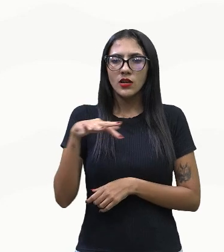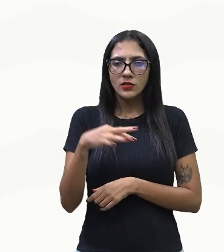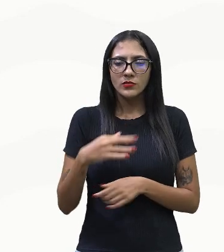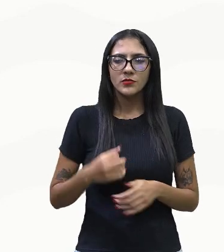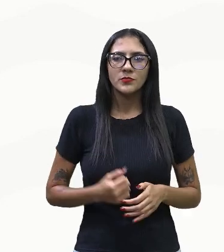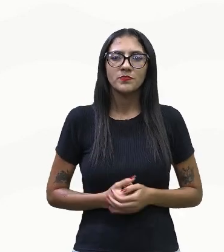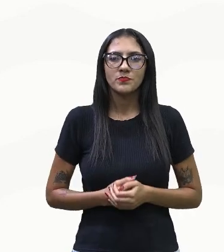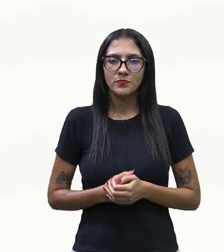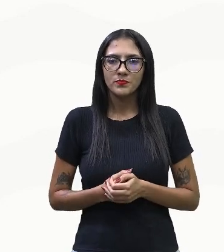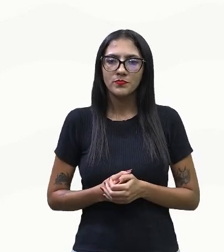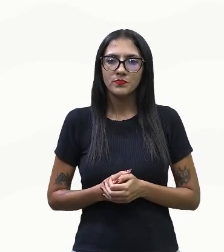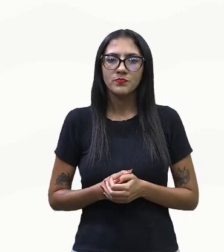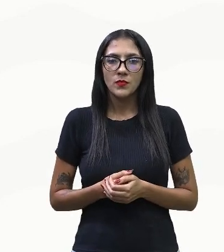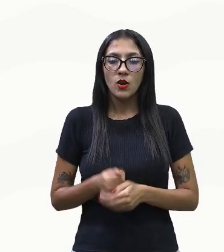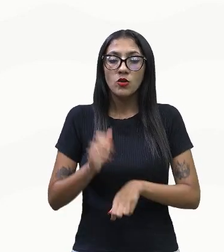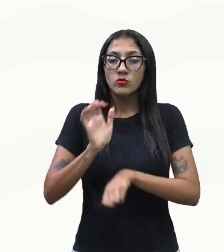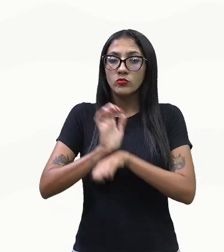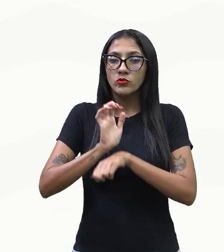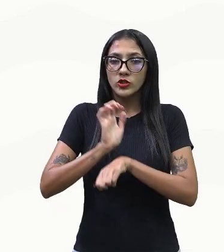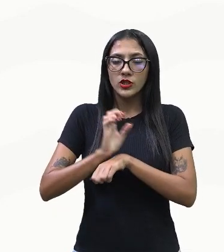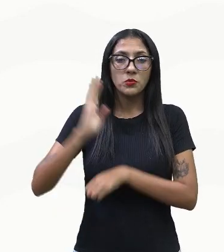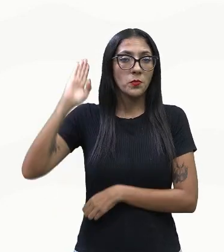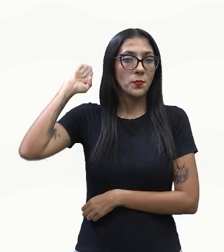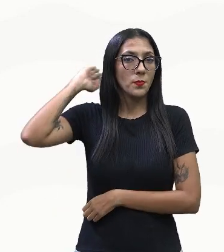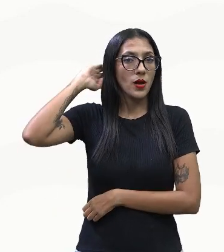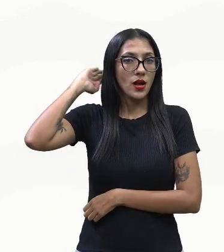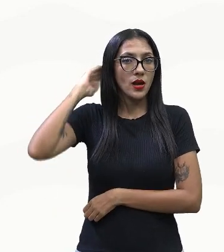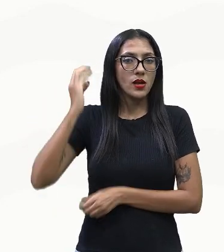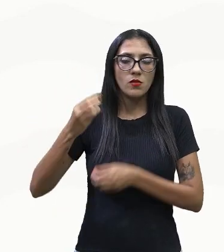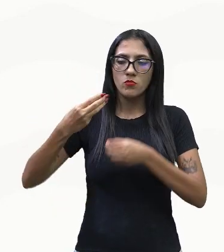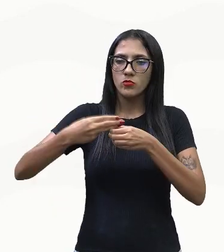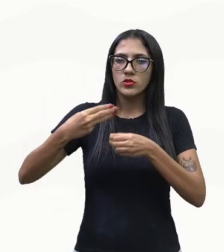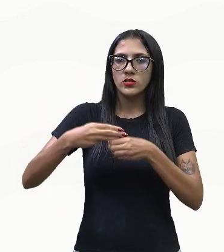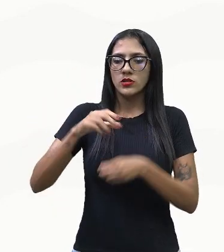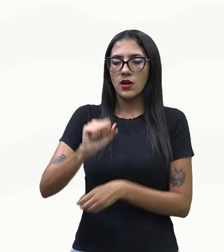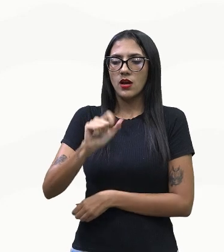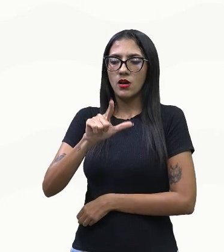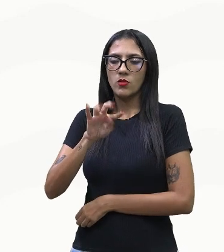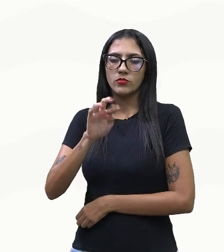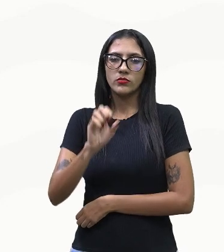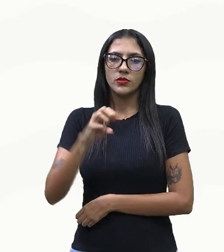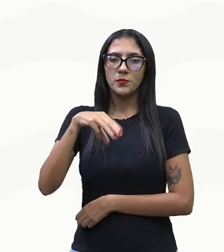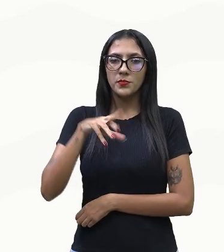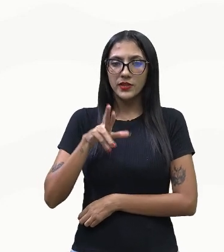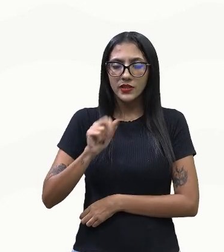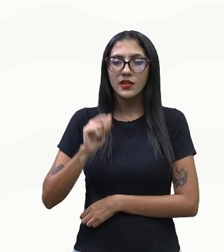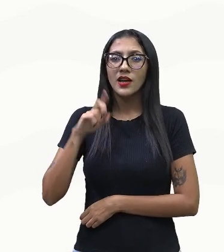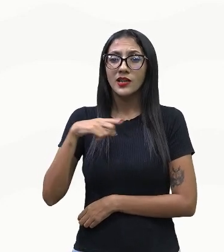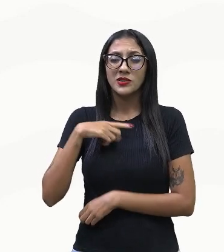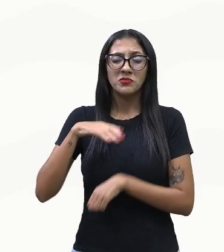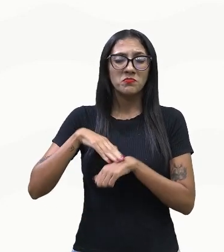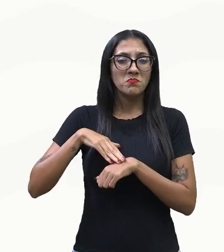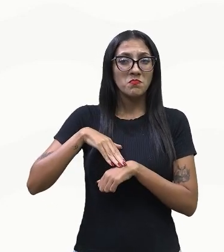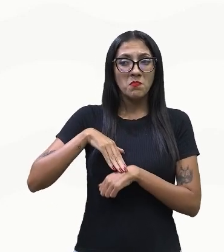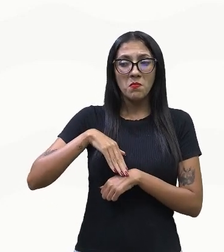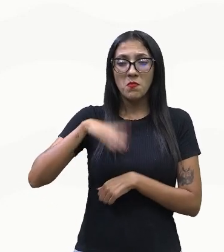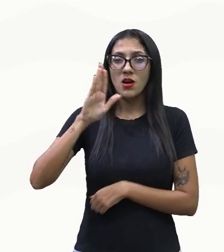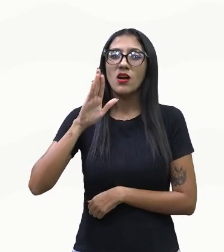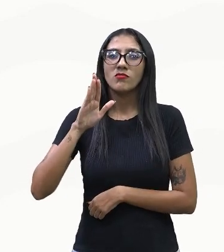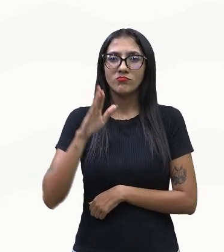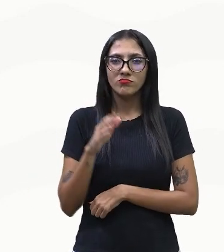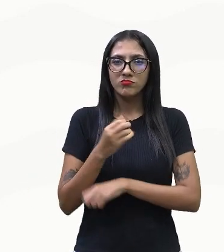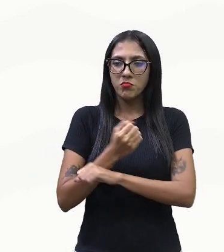estado do Pará, no município de Altamira, foi o local em que maior aconteceu o desmatamento da